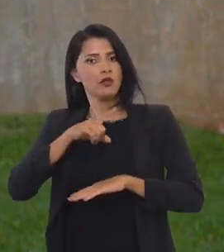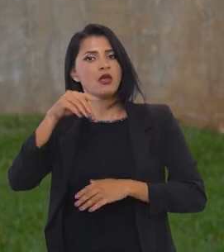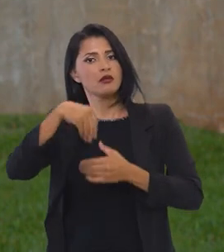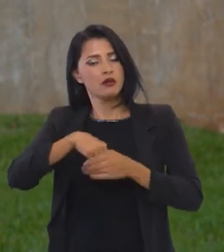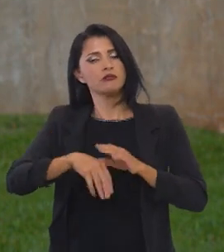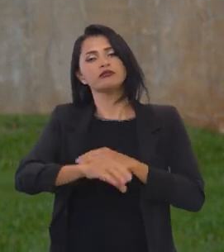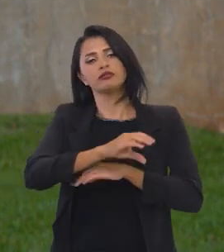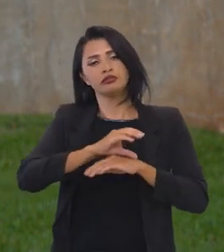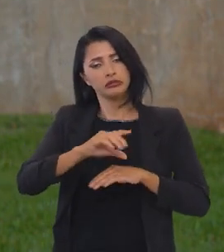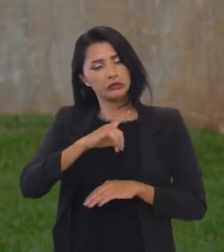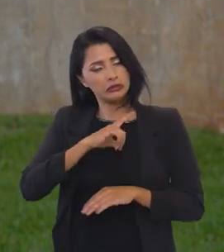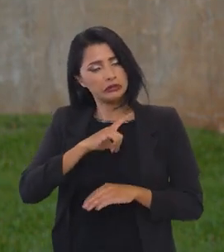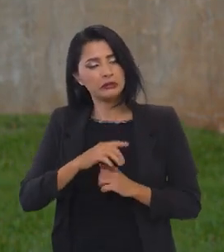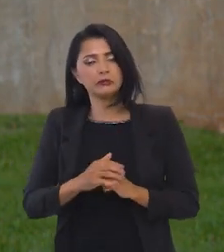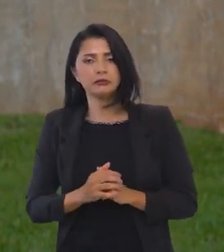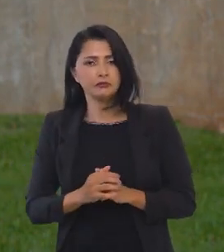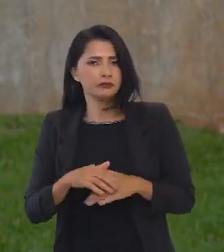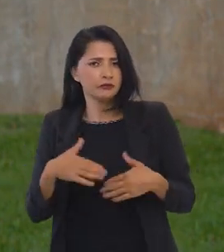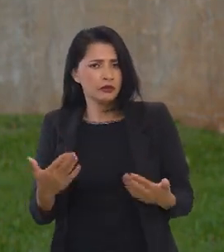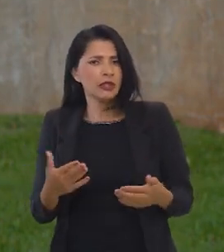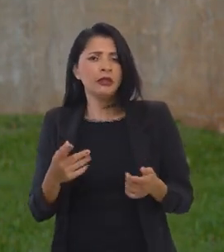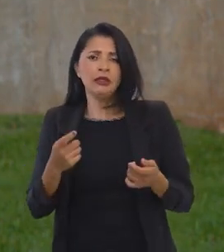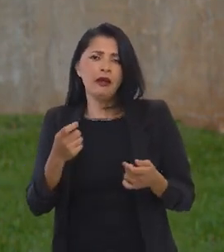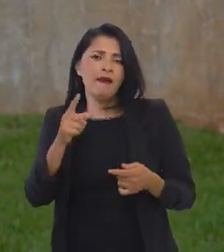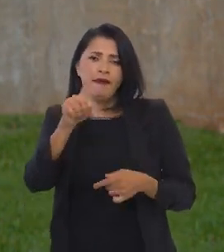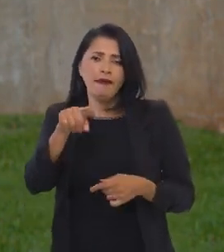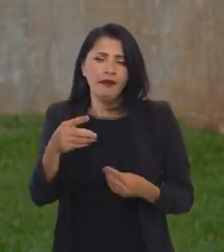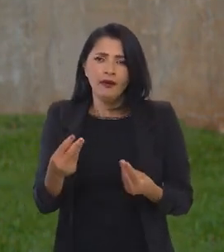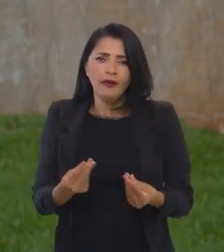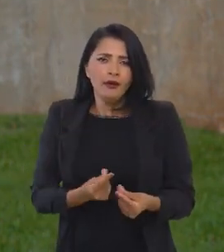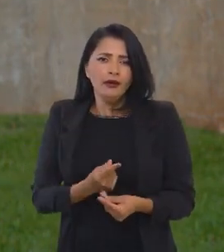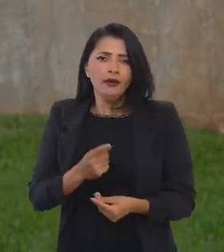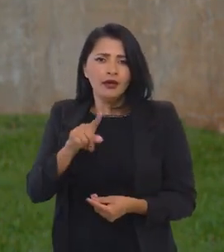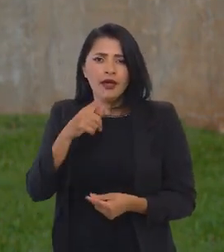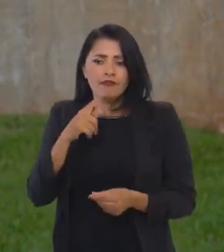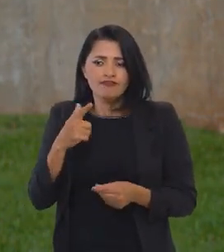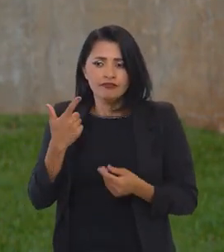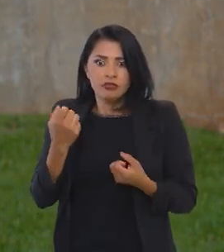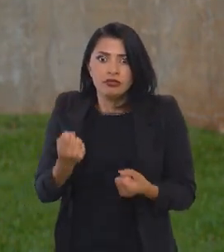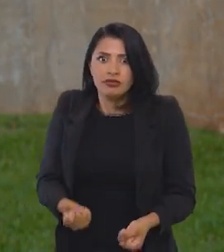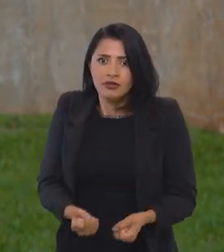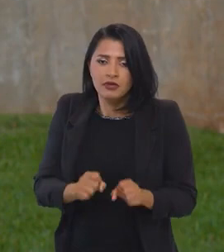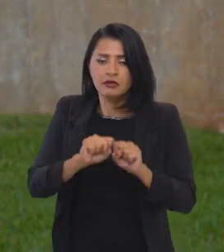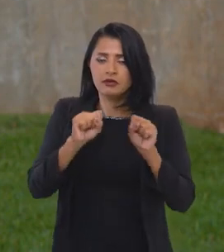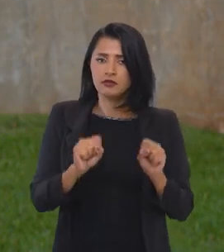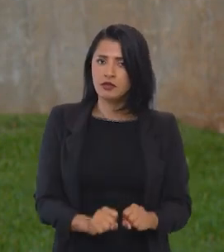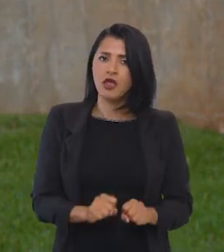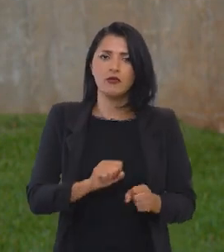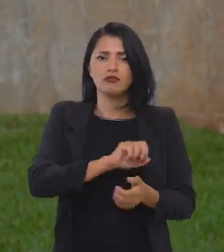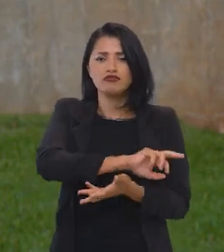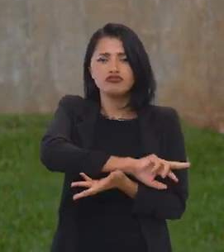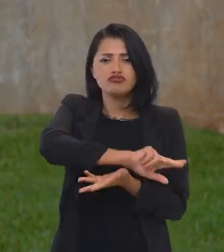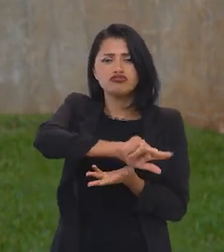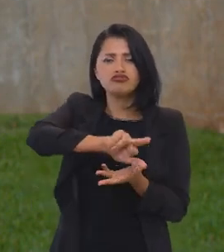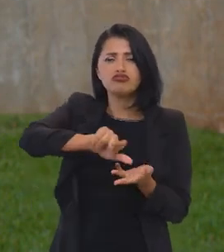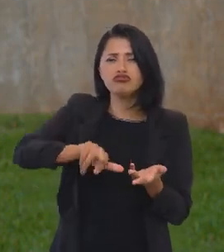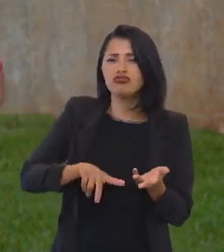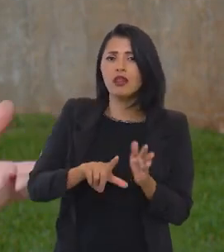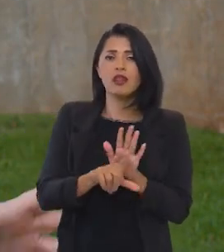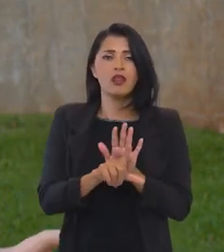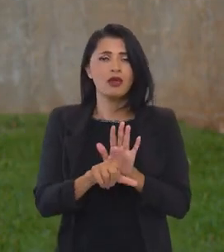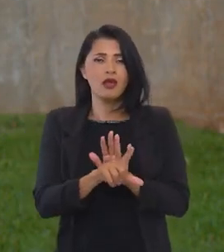previstas lá na Constituição. Então, é muito complexo o sistema. É uma